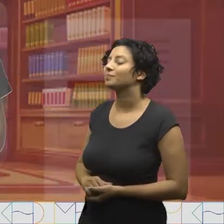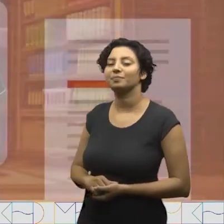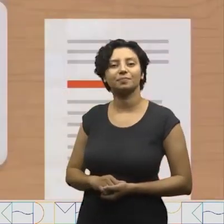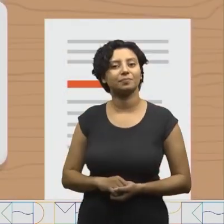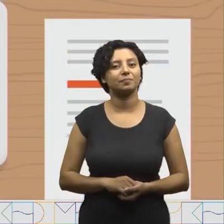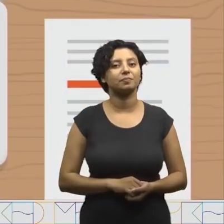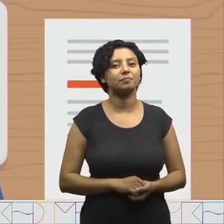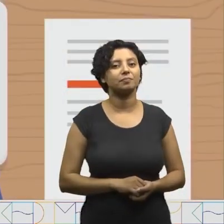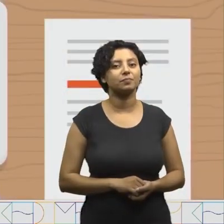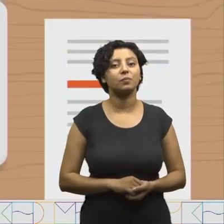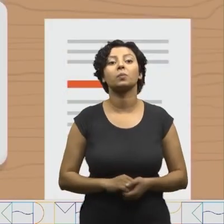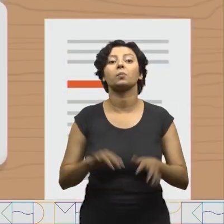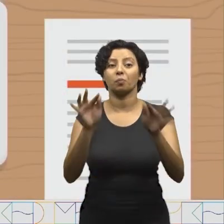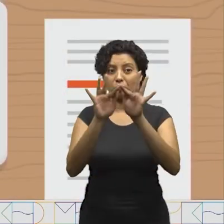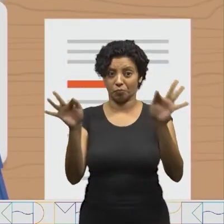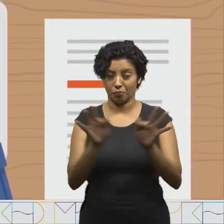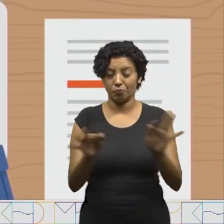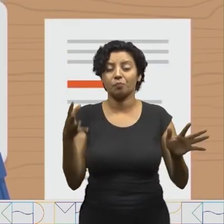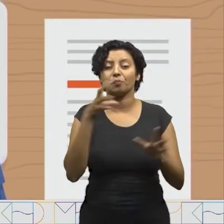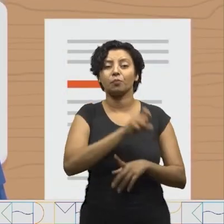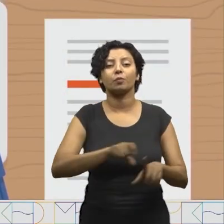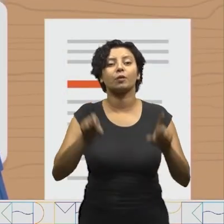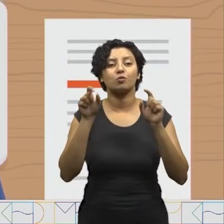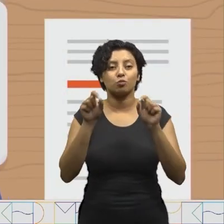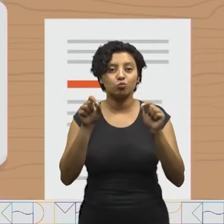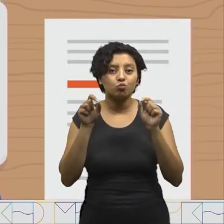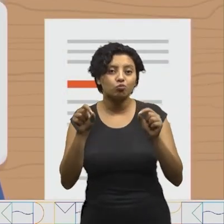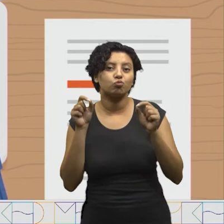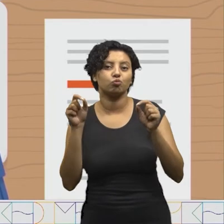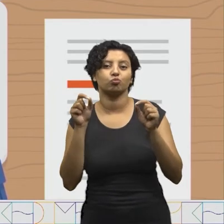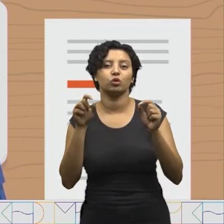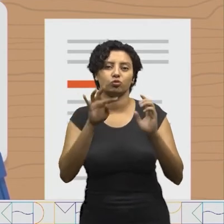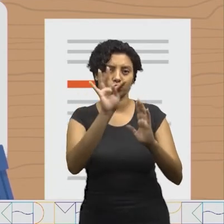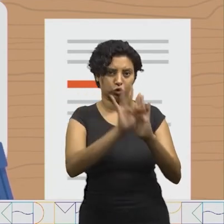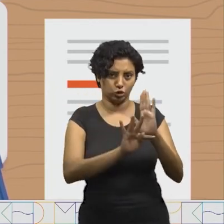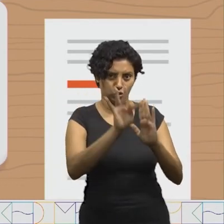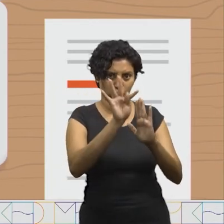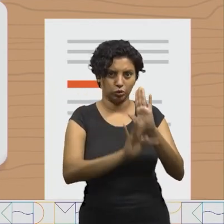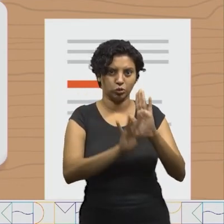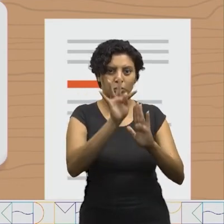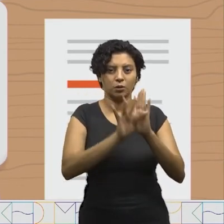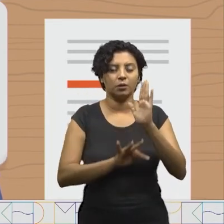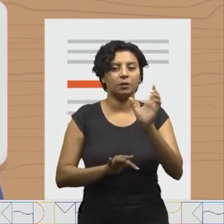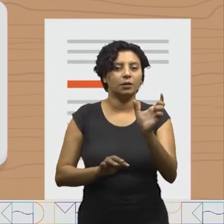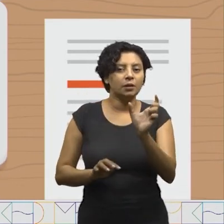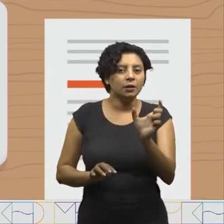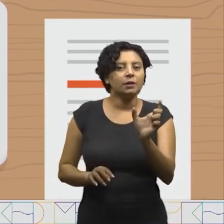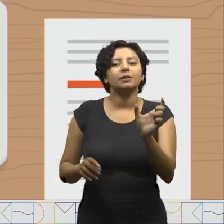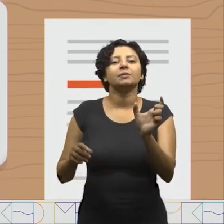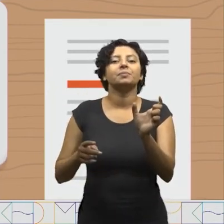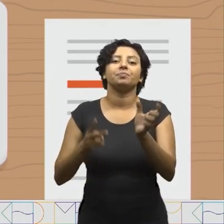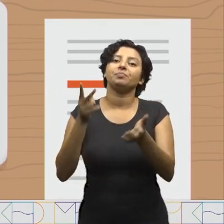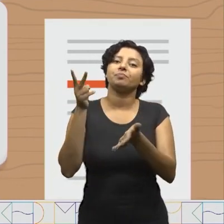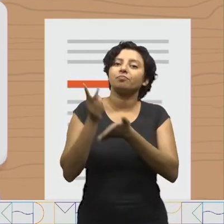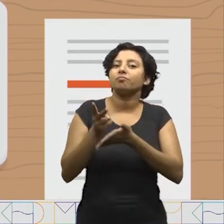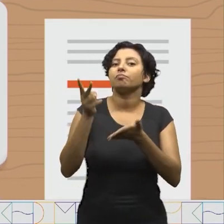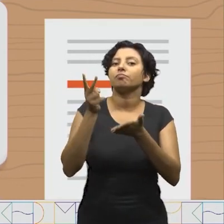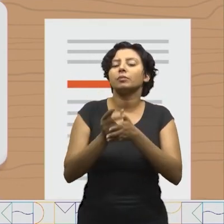Trava-línguas são textos com